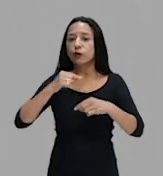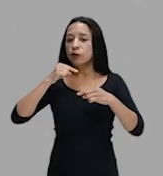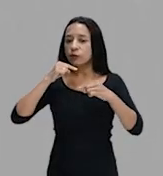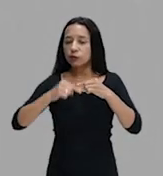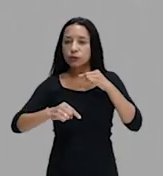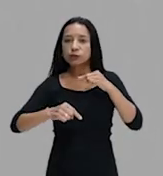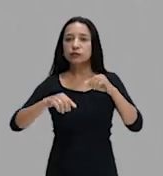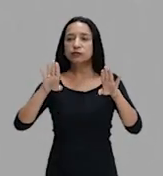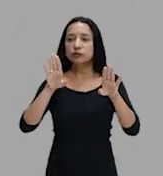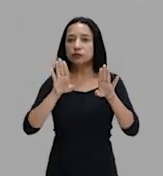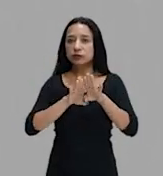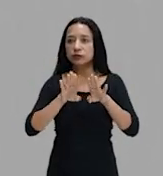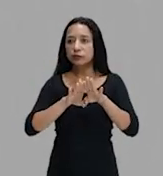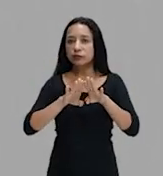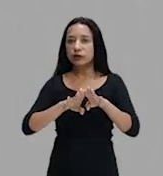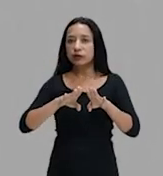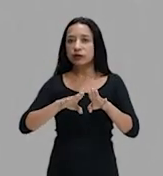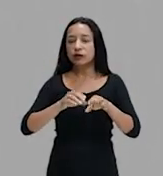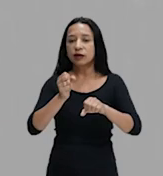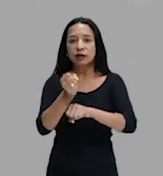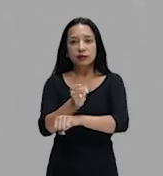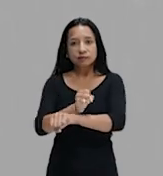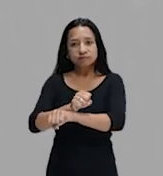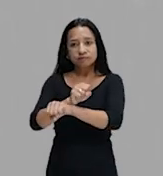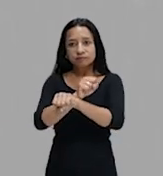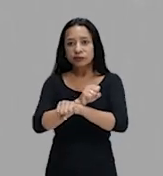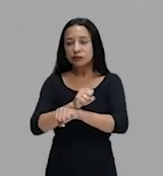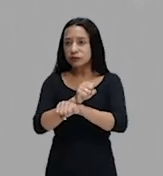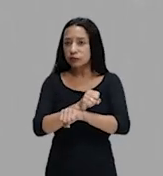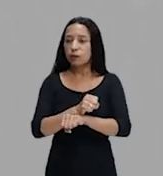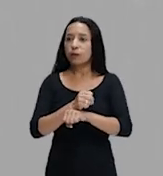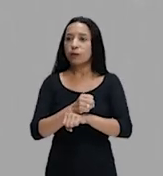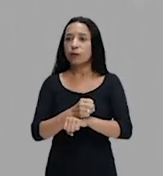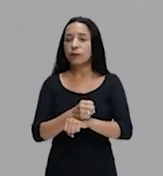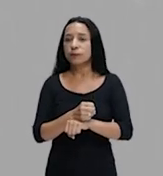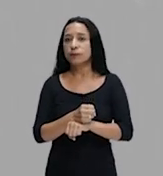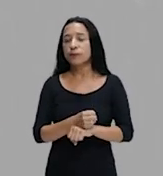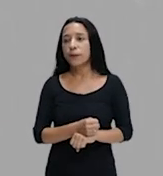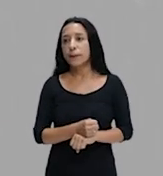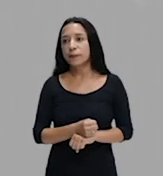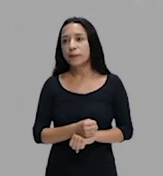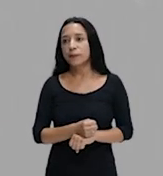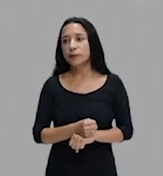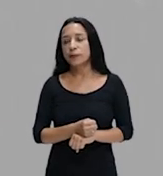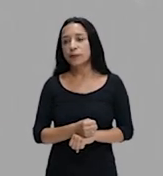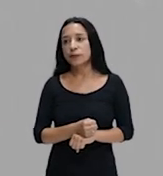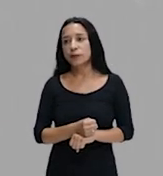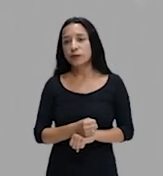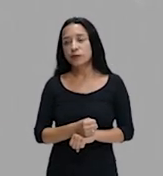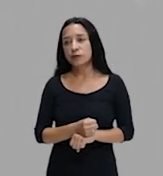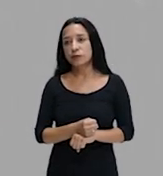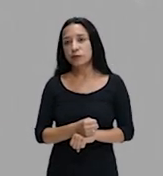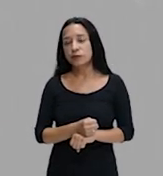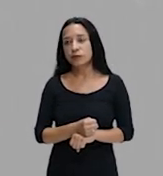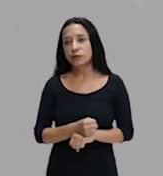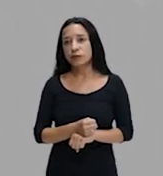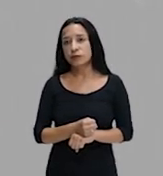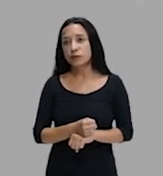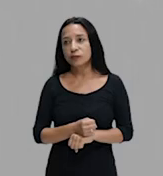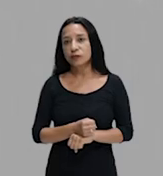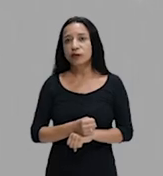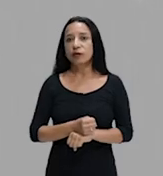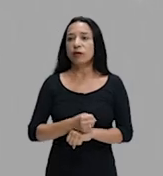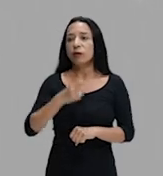momento aqui, a escravidão. O que prova que esses africanos, eles não vão